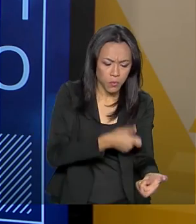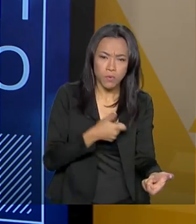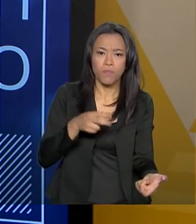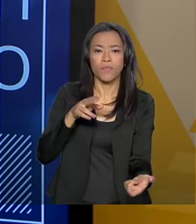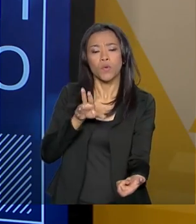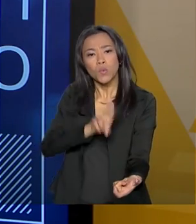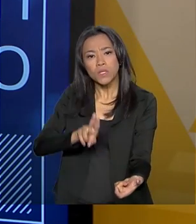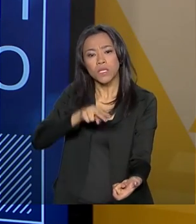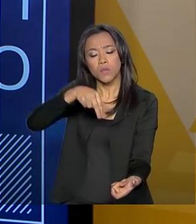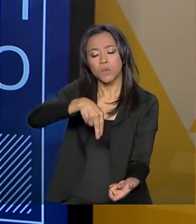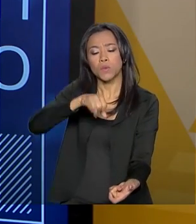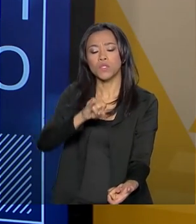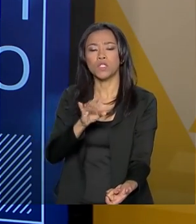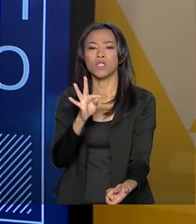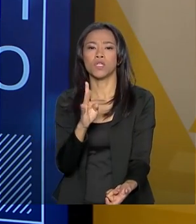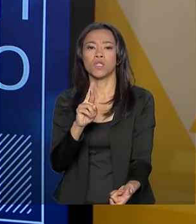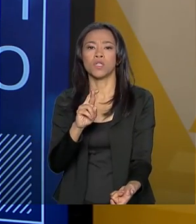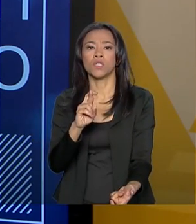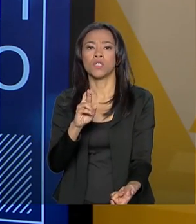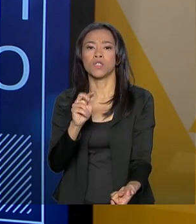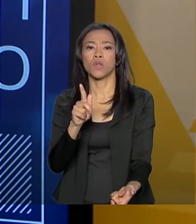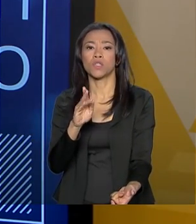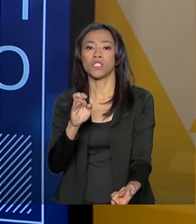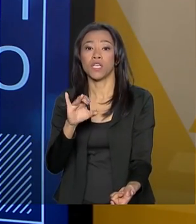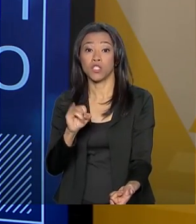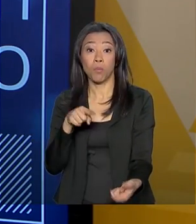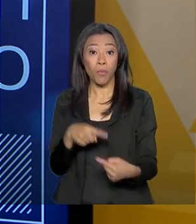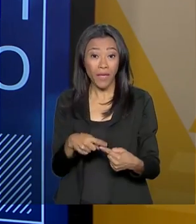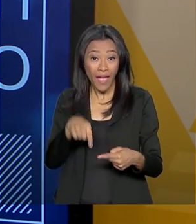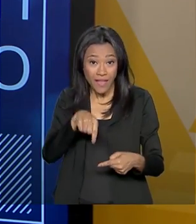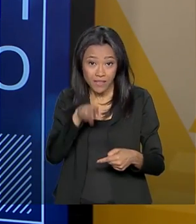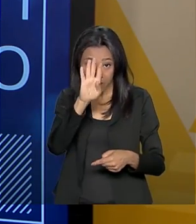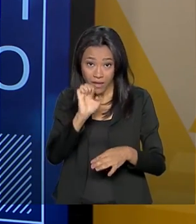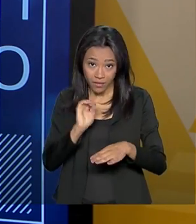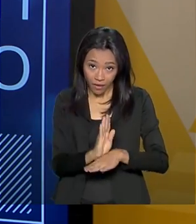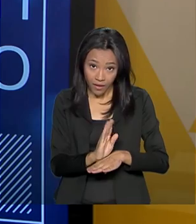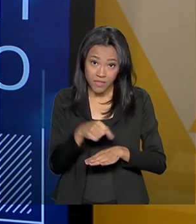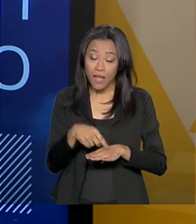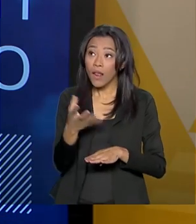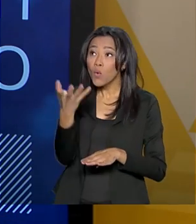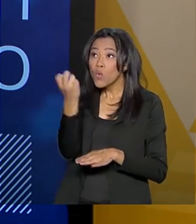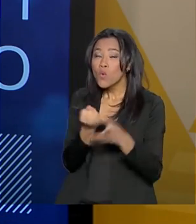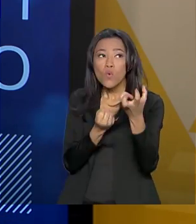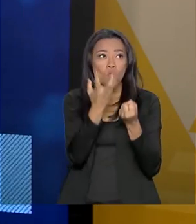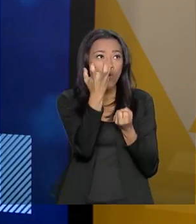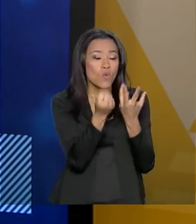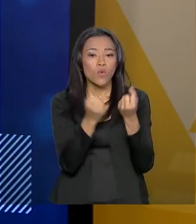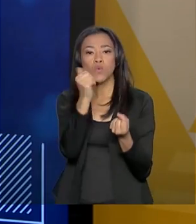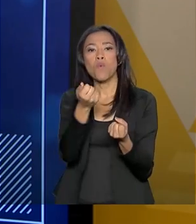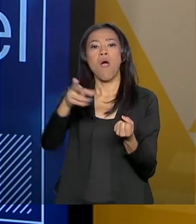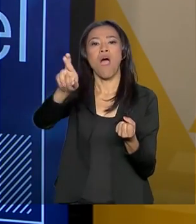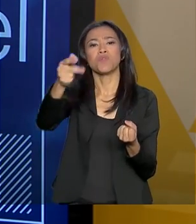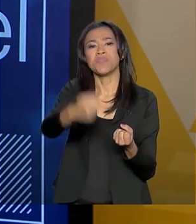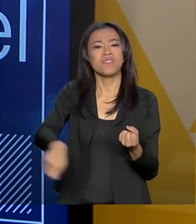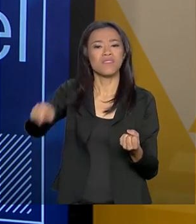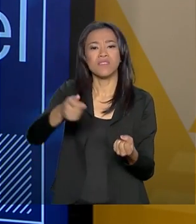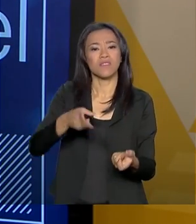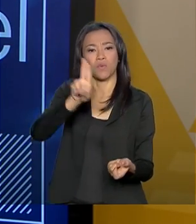porque essas bactérias fixam o nitrogênio do ar. Dessa maneira, o agricultor não tem que utilizar